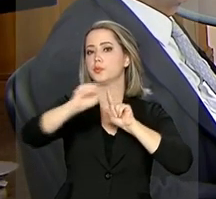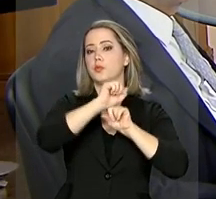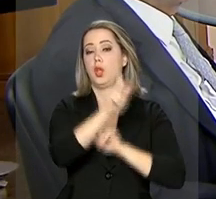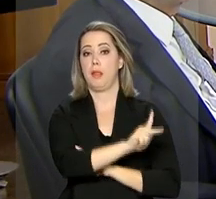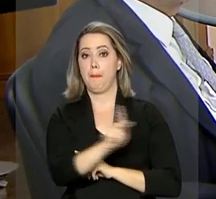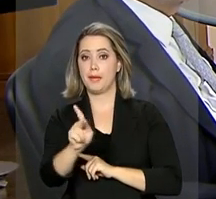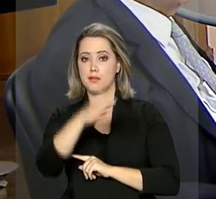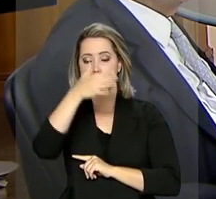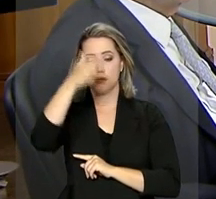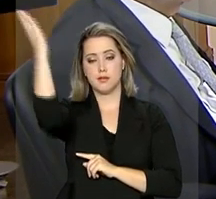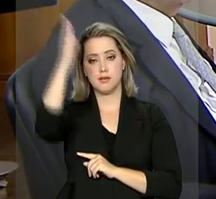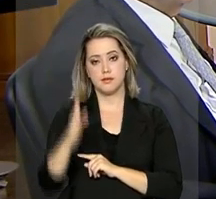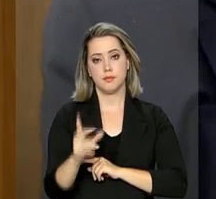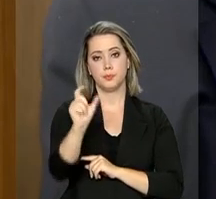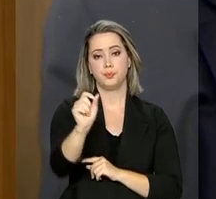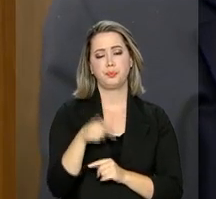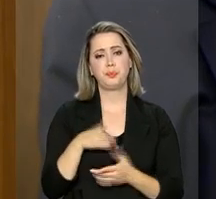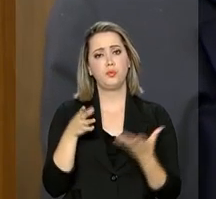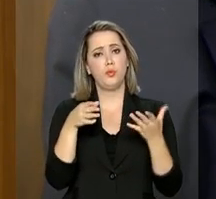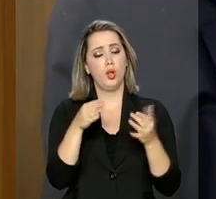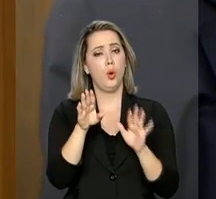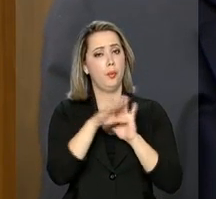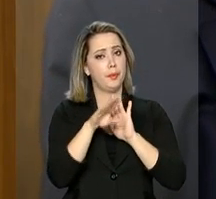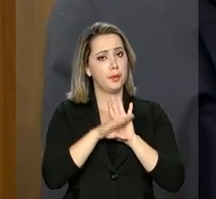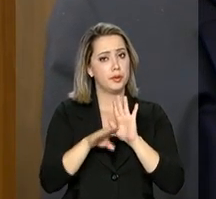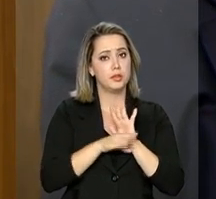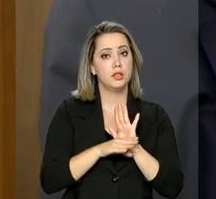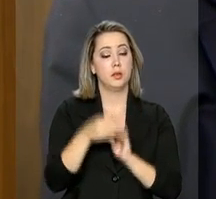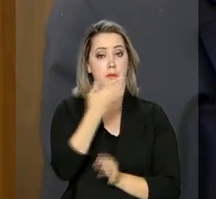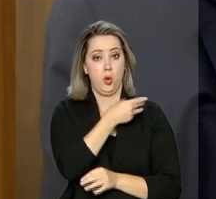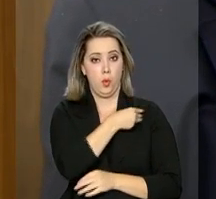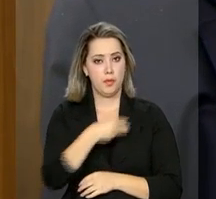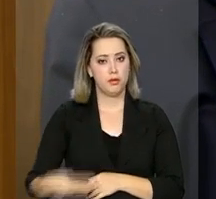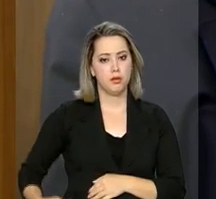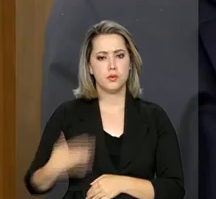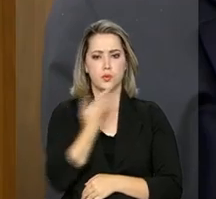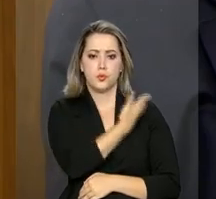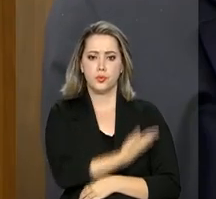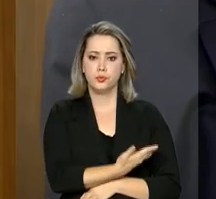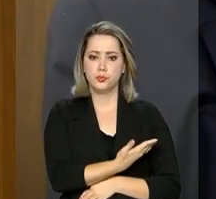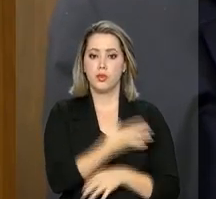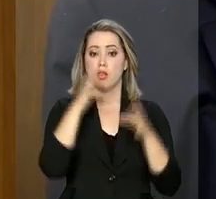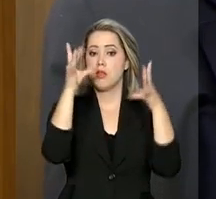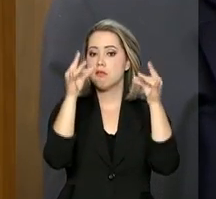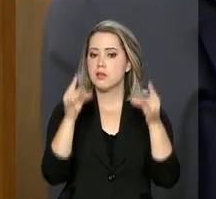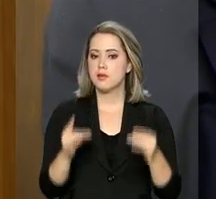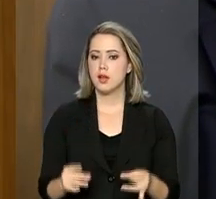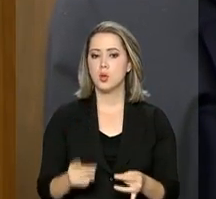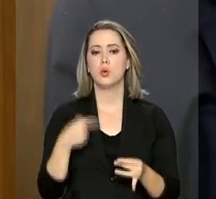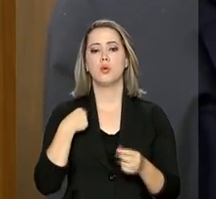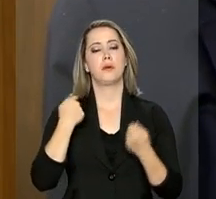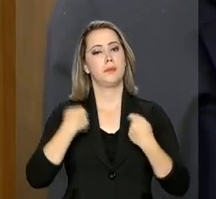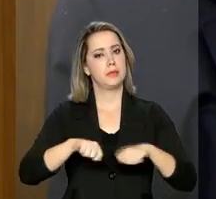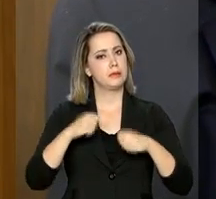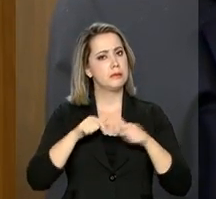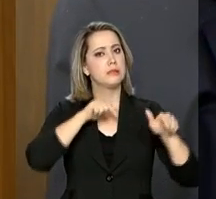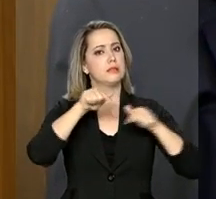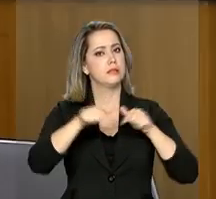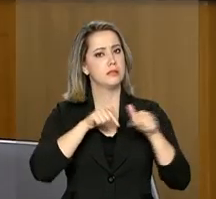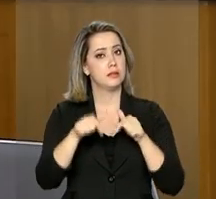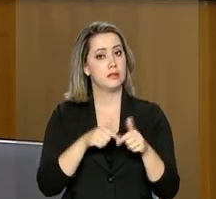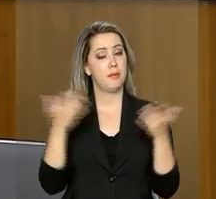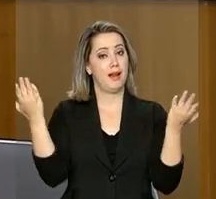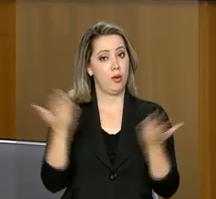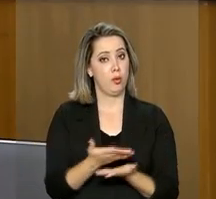Presidência da República. Durante o programa, o ministro da Fazenda destacou que se nada for feito com a Previdência